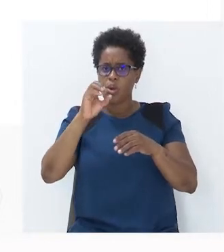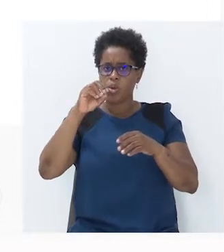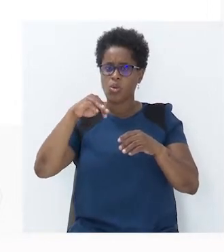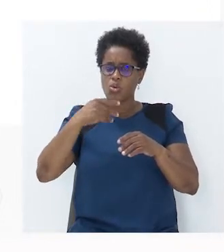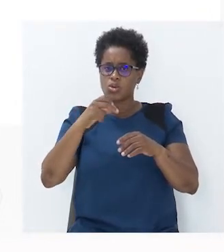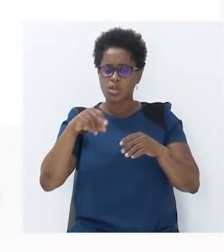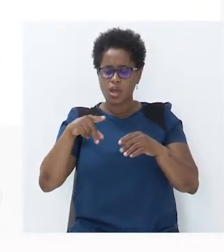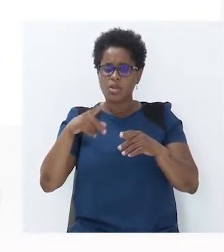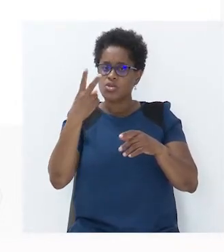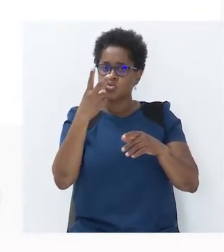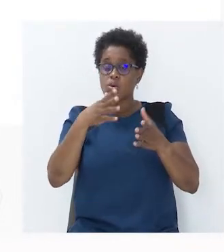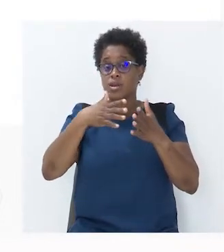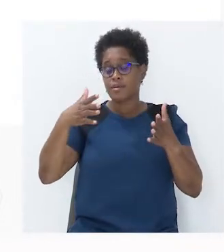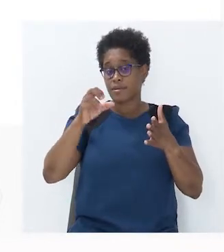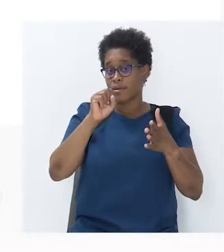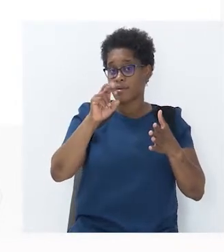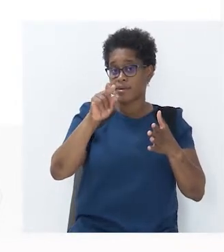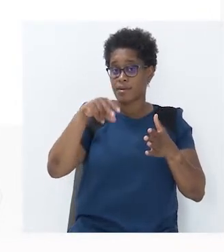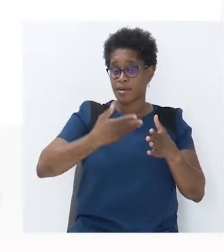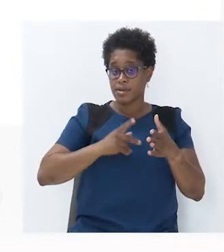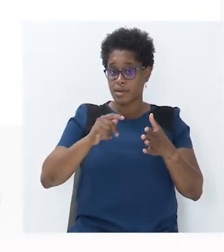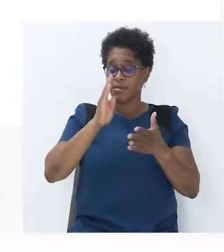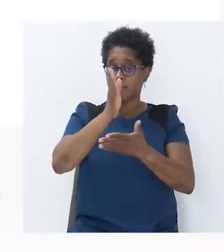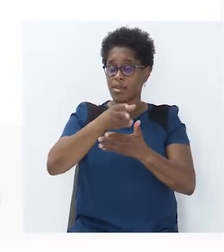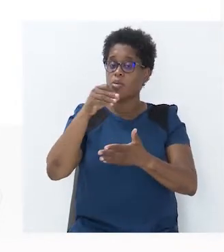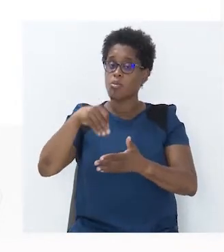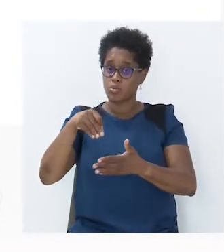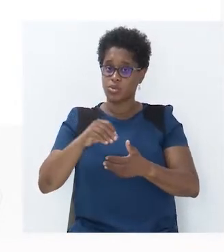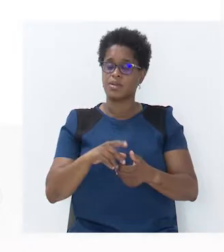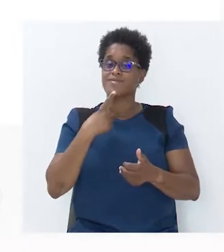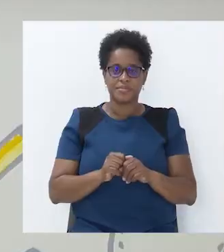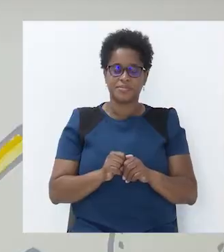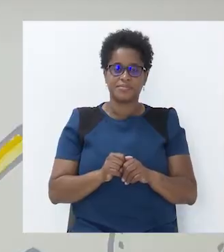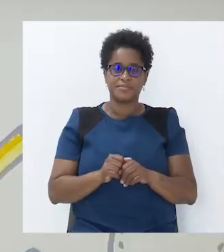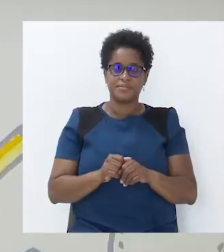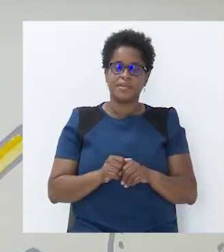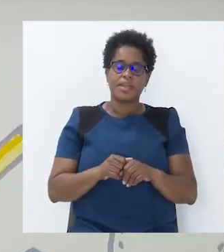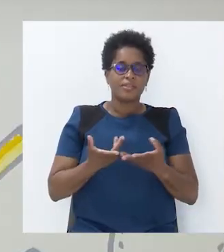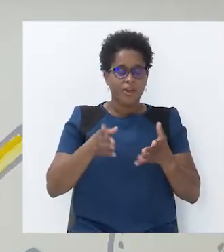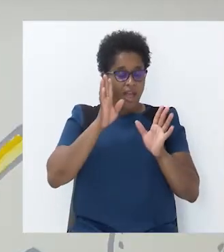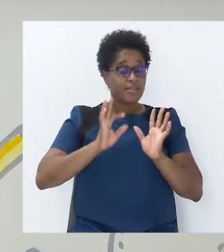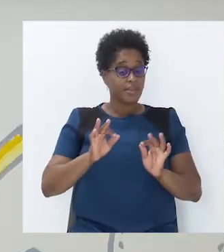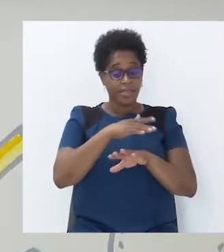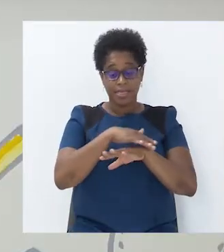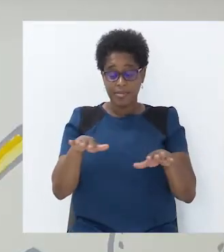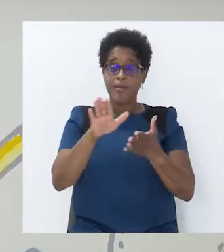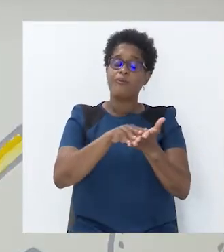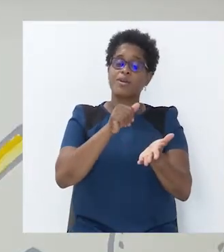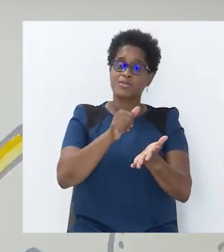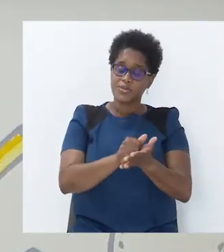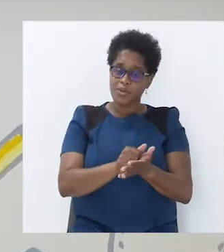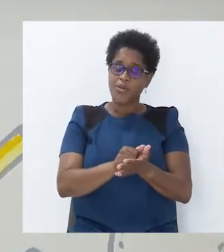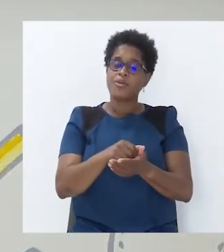grandezas são diretamente proporcionais. Percebidos? Assim, terminamos a curação do primeiro